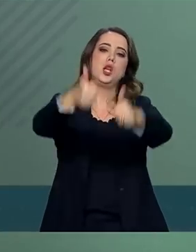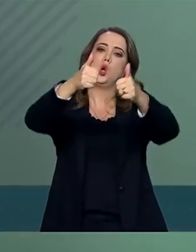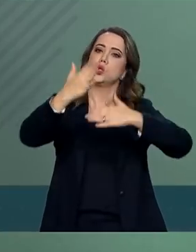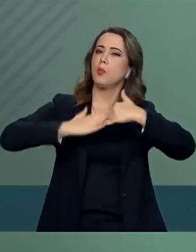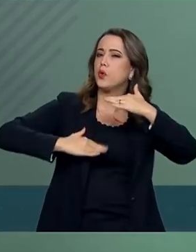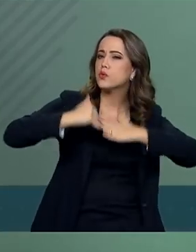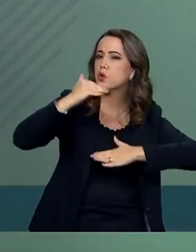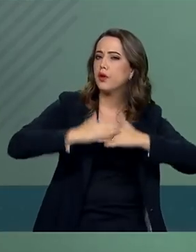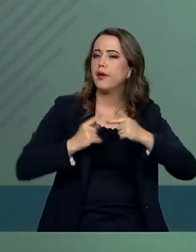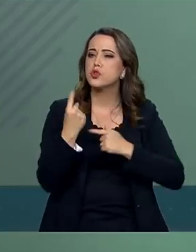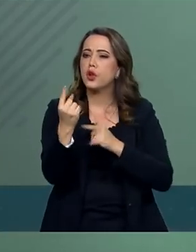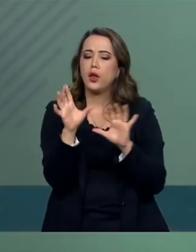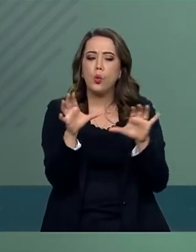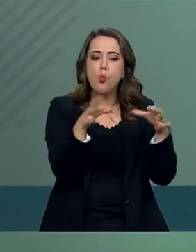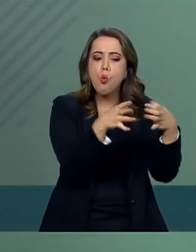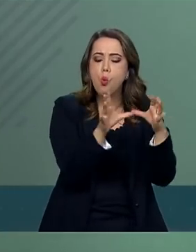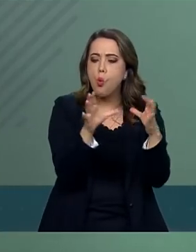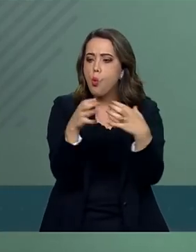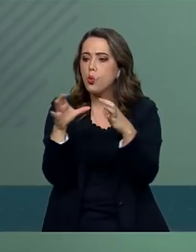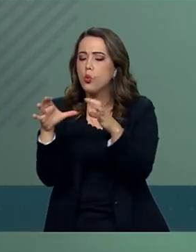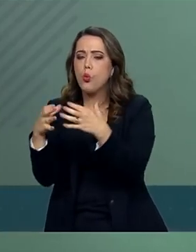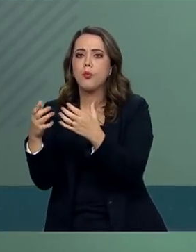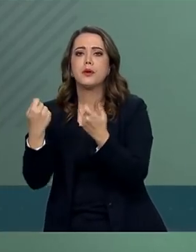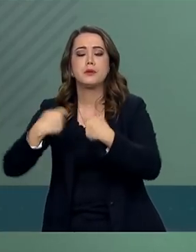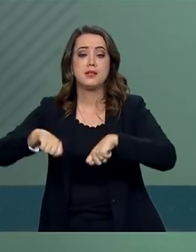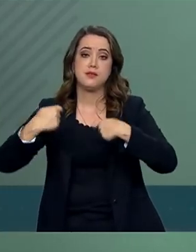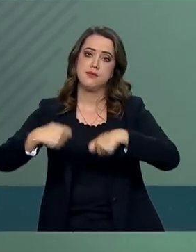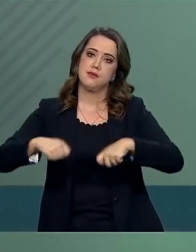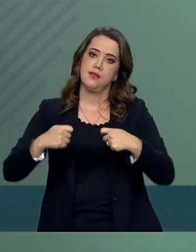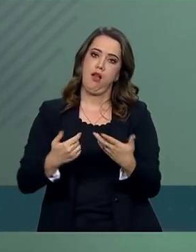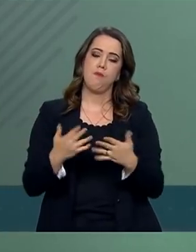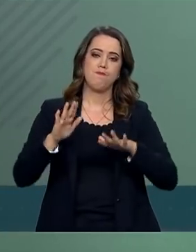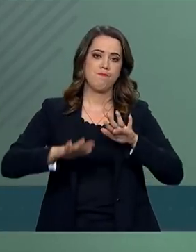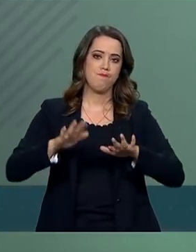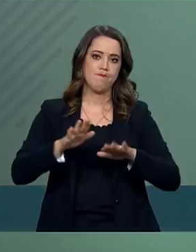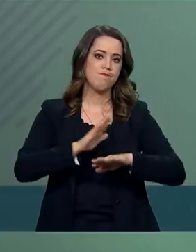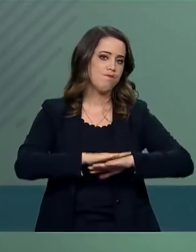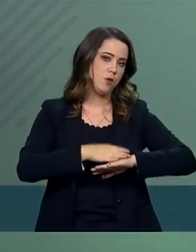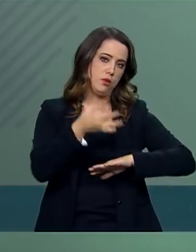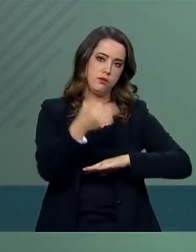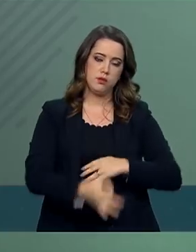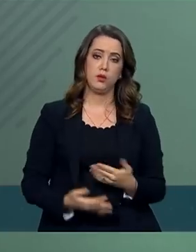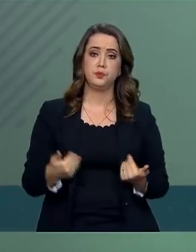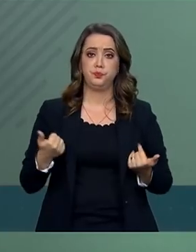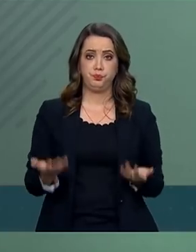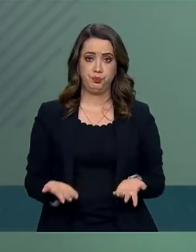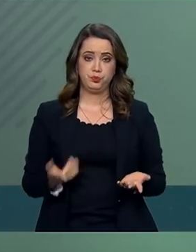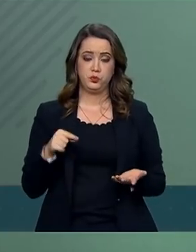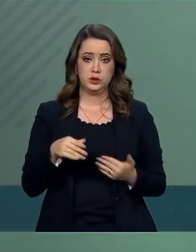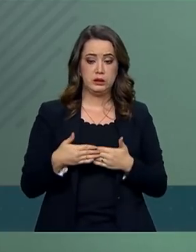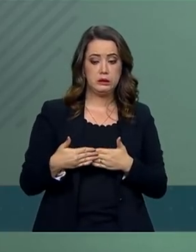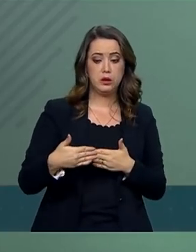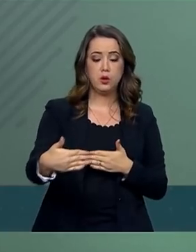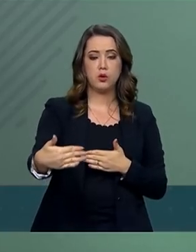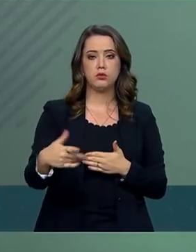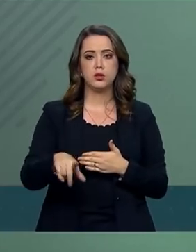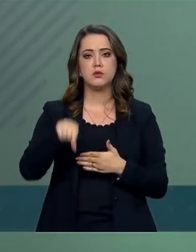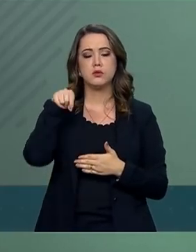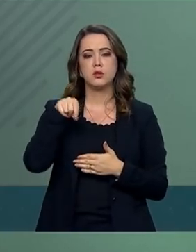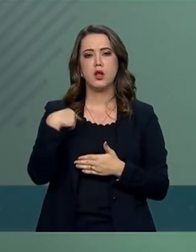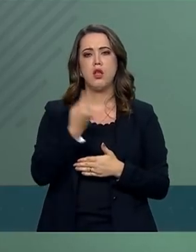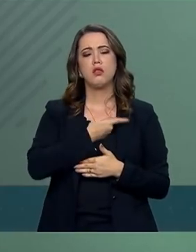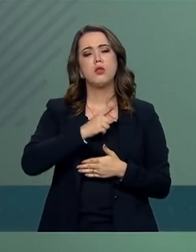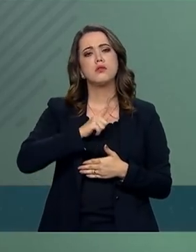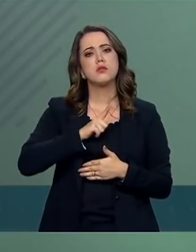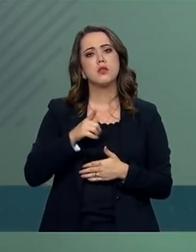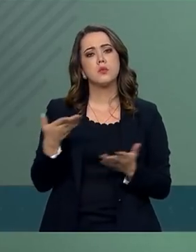cada uma das caixinhas que se fizerem presentes em determinado momento. Então, a partir desse pressuposto, o que